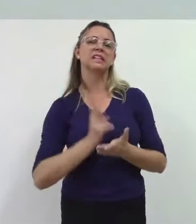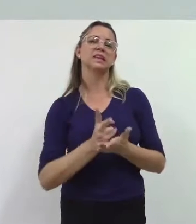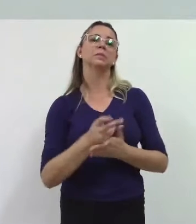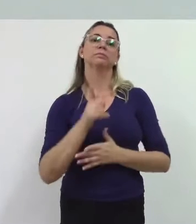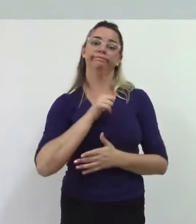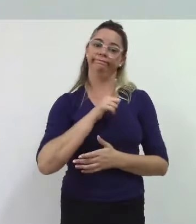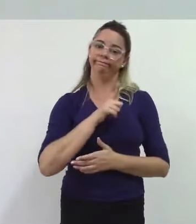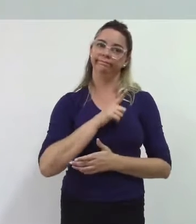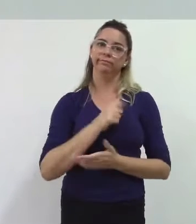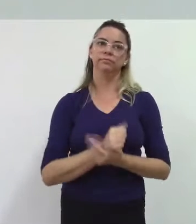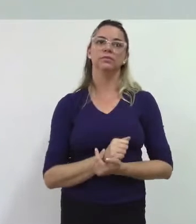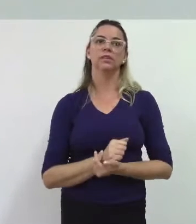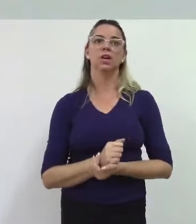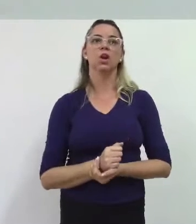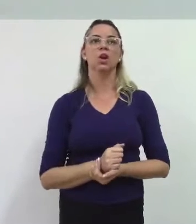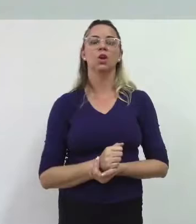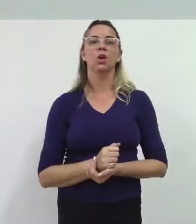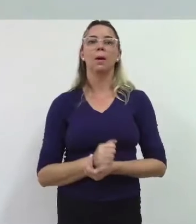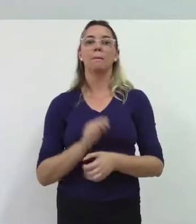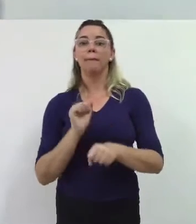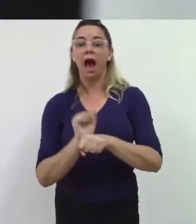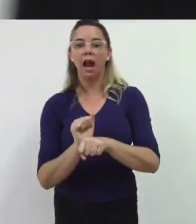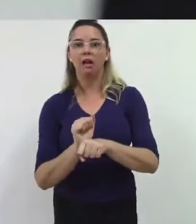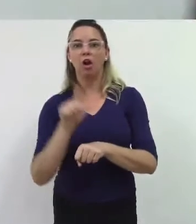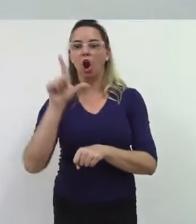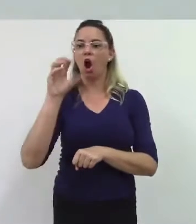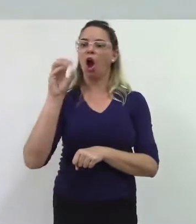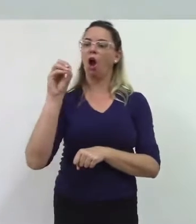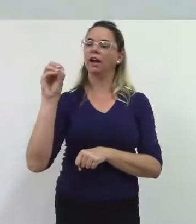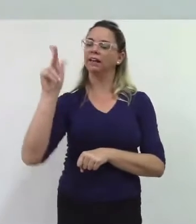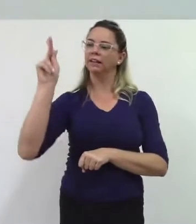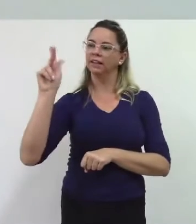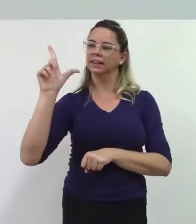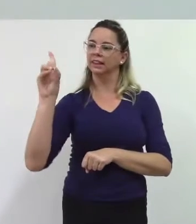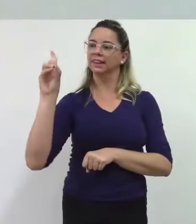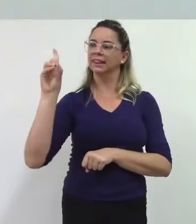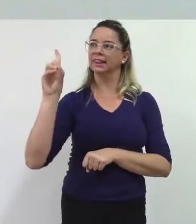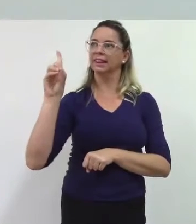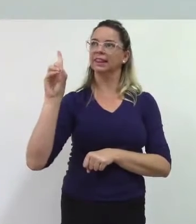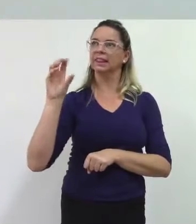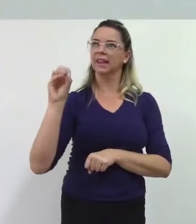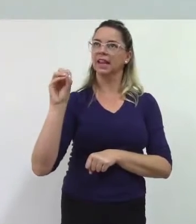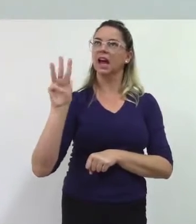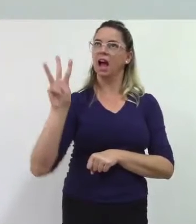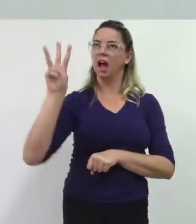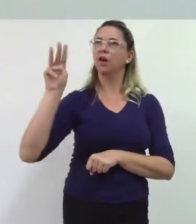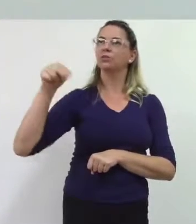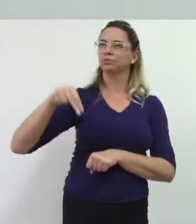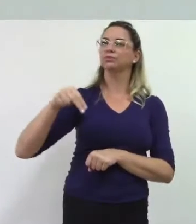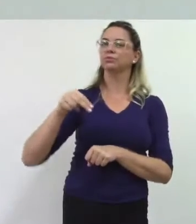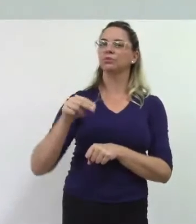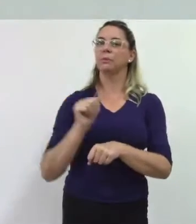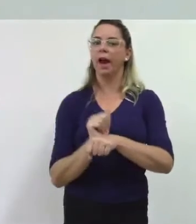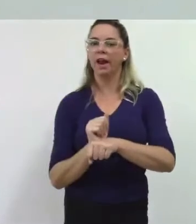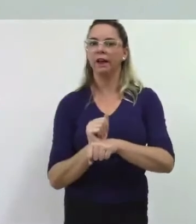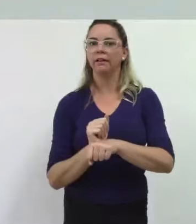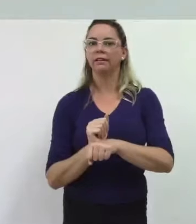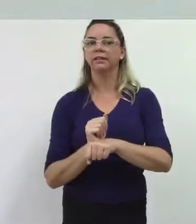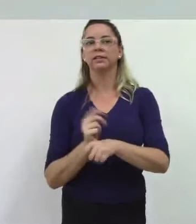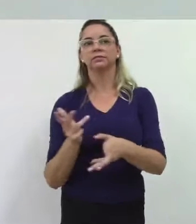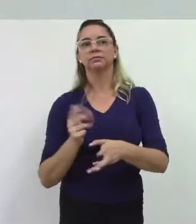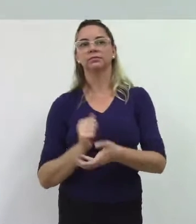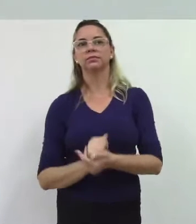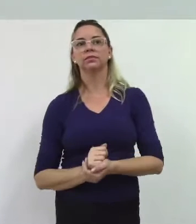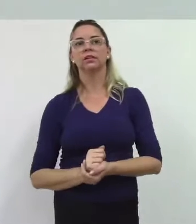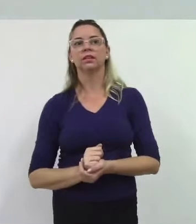Um lockdown da Polícia Civil até o meio-dia. se tiver um corpo para ser liberado